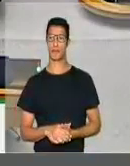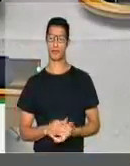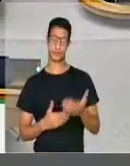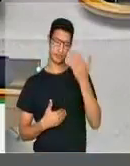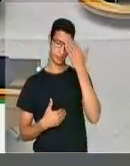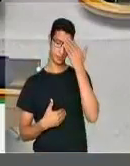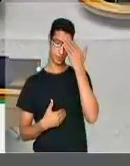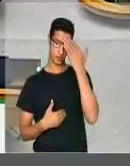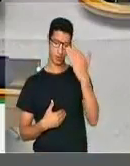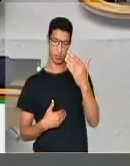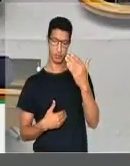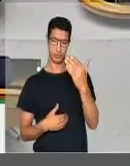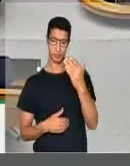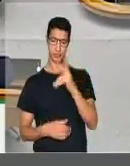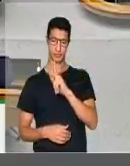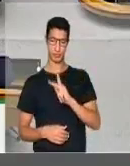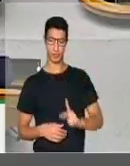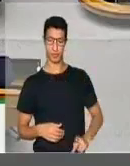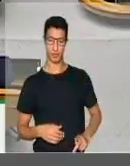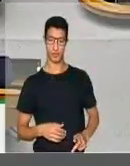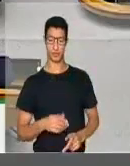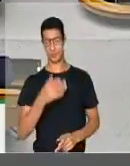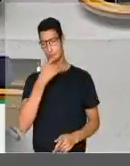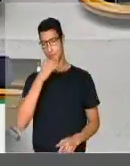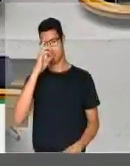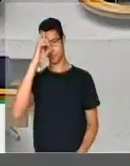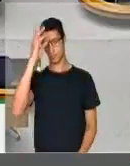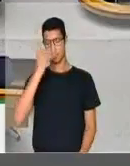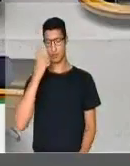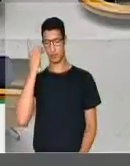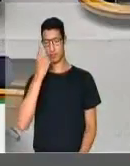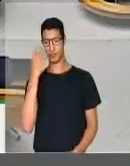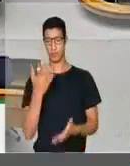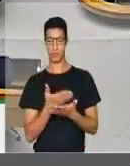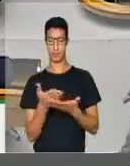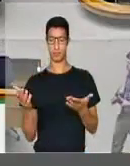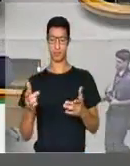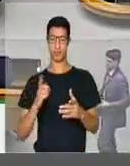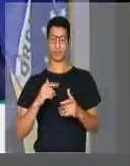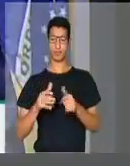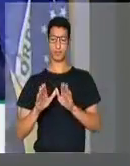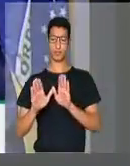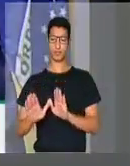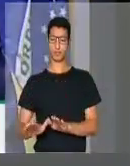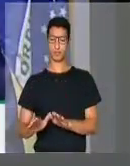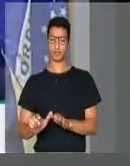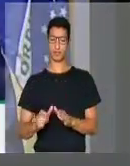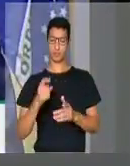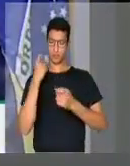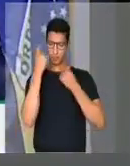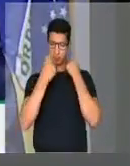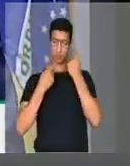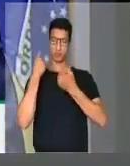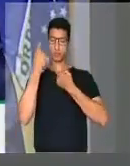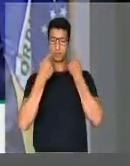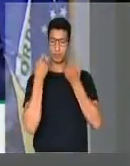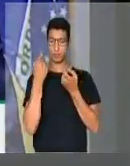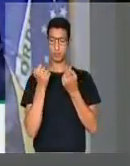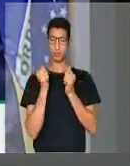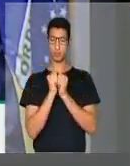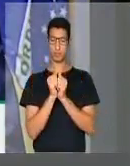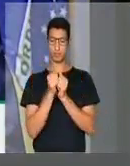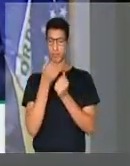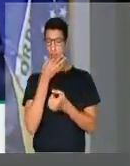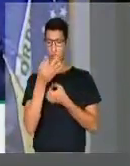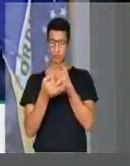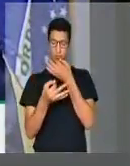Agradeço, senhor presidente, senhores deputados. Tenho ficado preocupado com